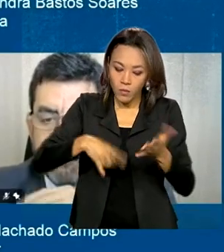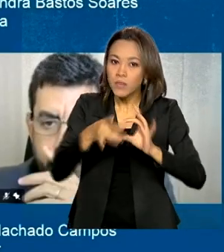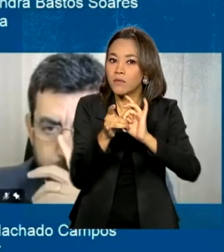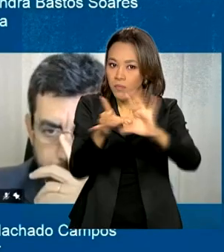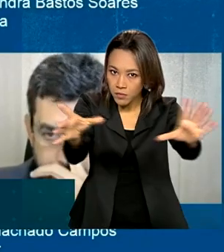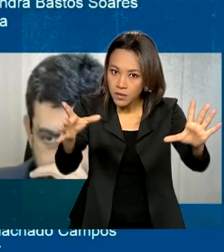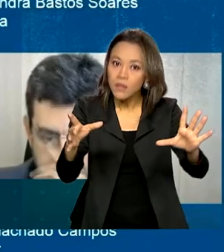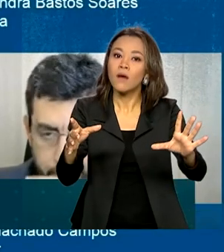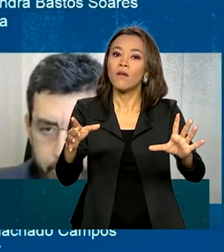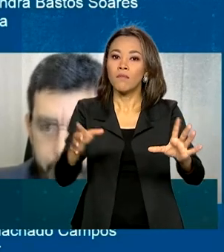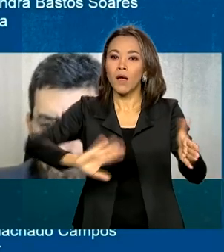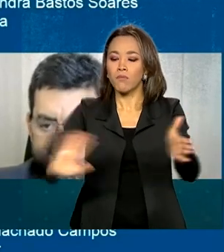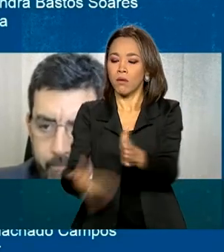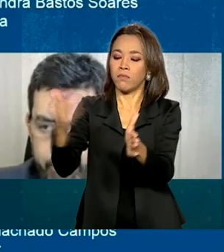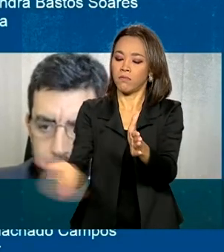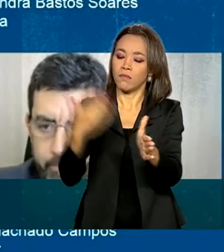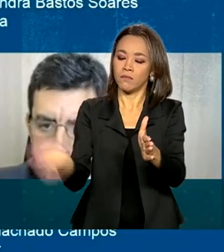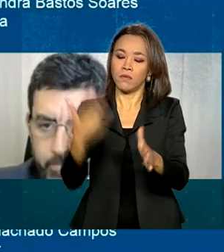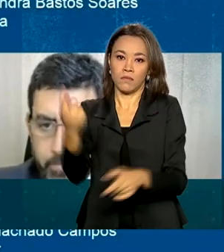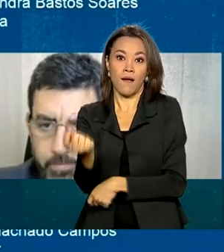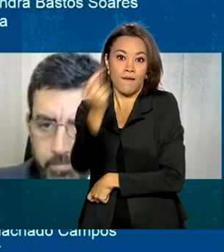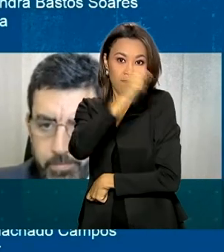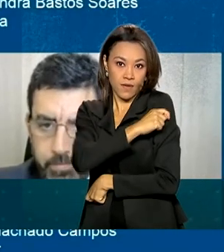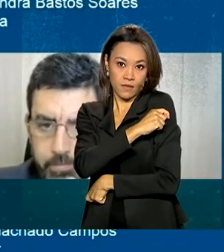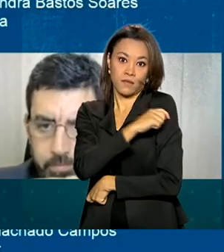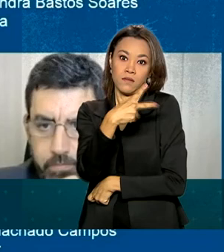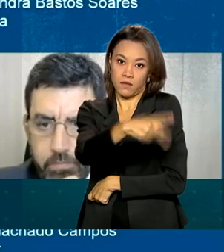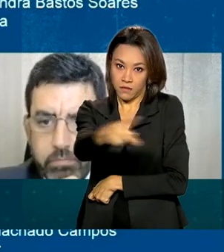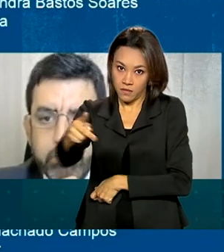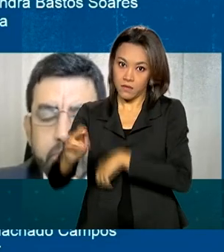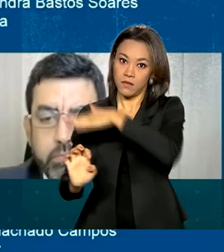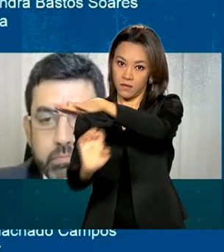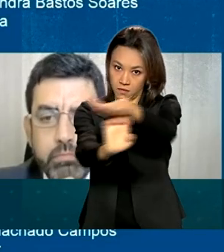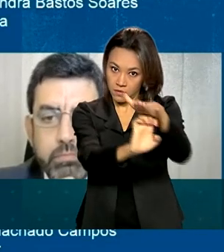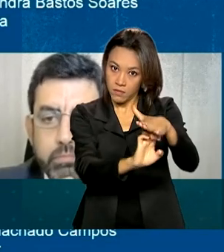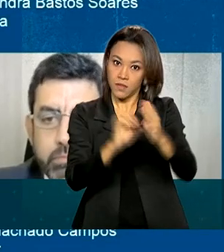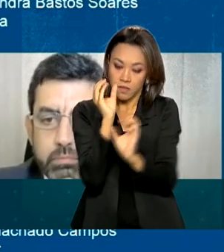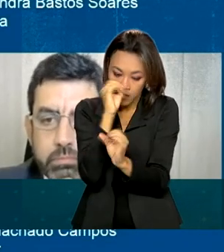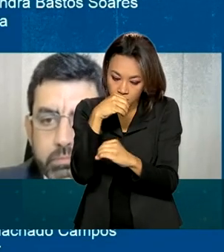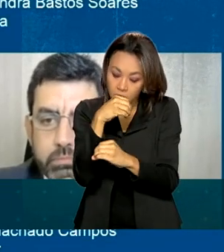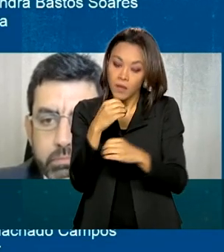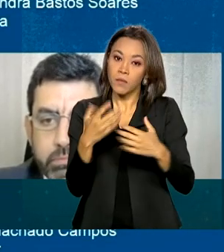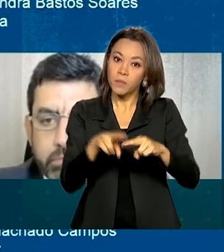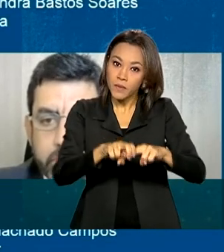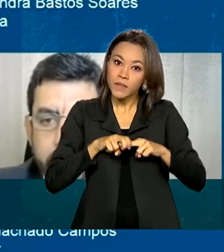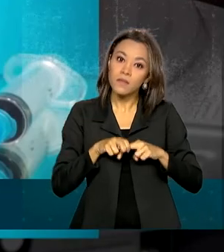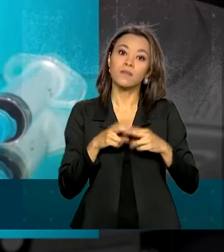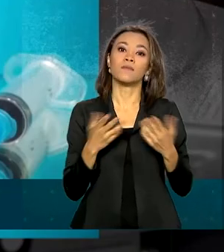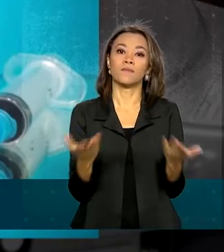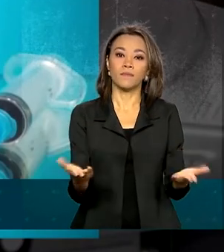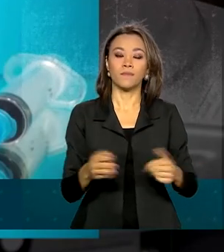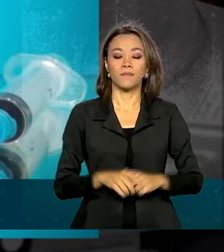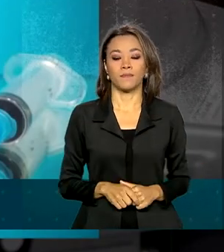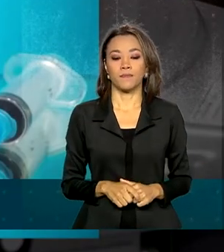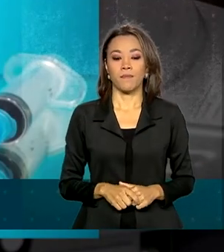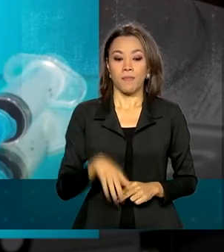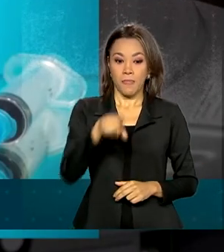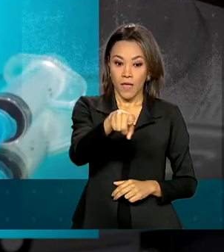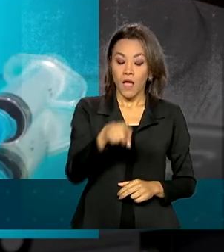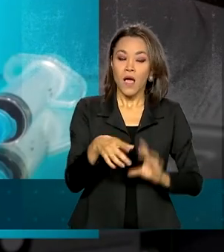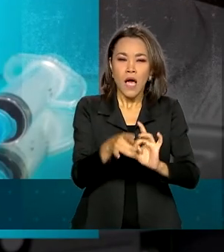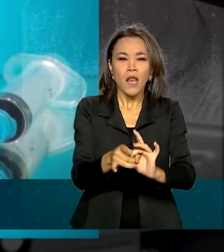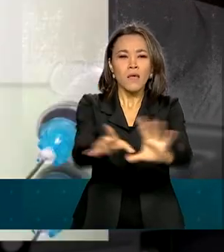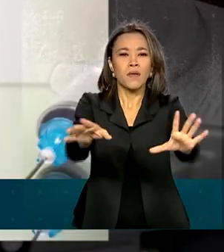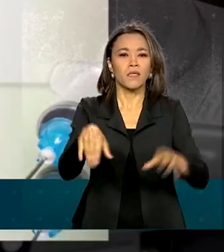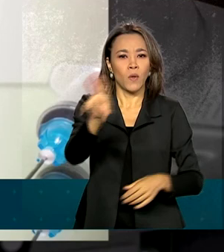aquele que tem a vacina em sua prateleira, portanto, o fabricante. A liberação do uso